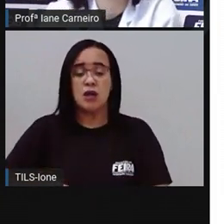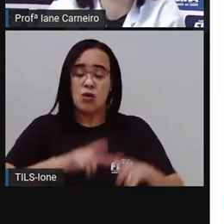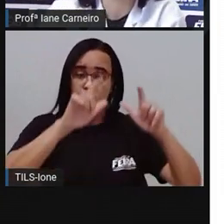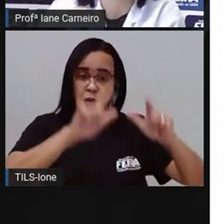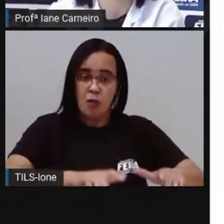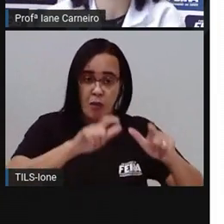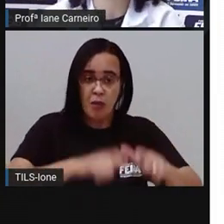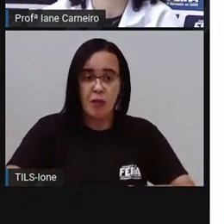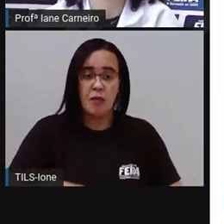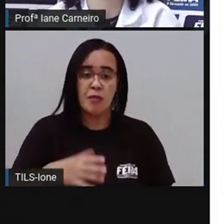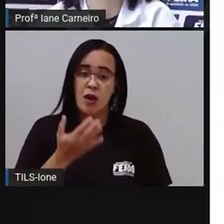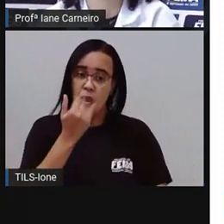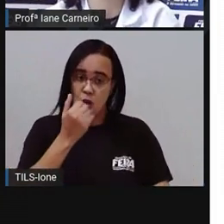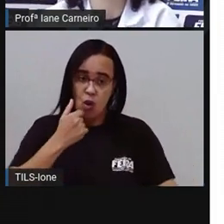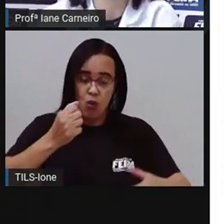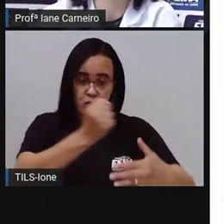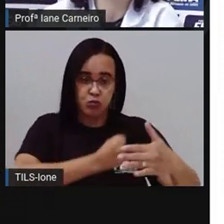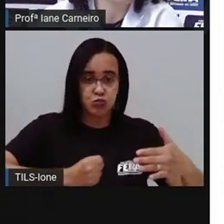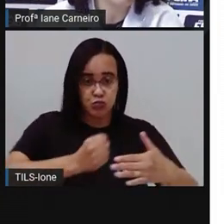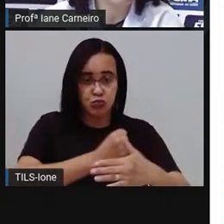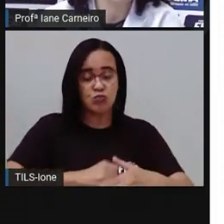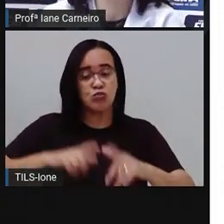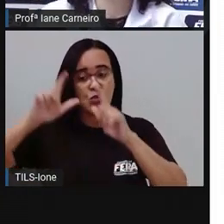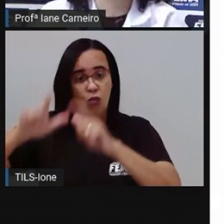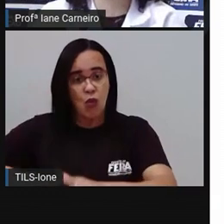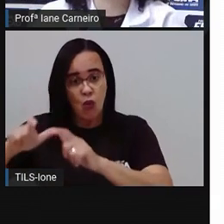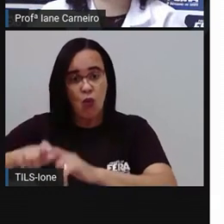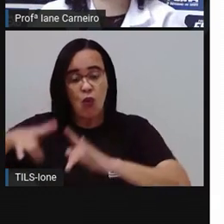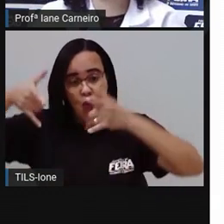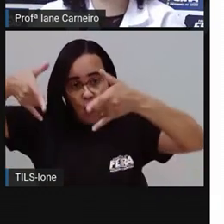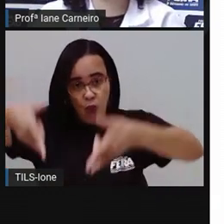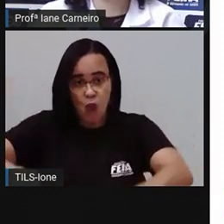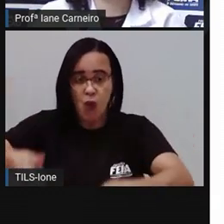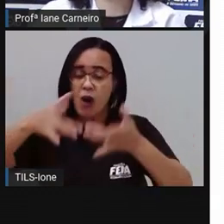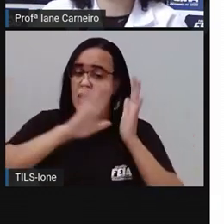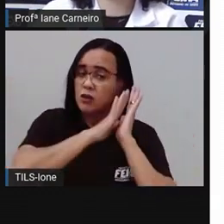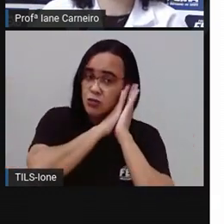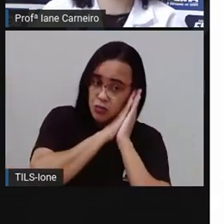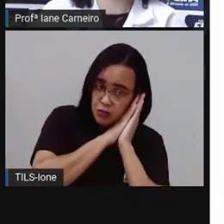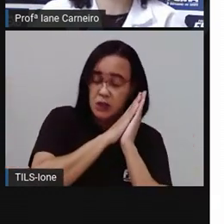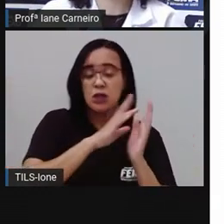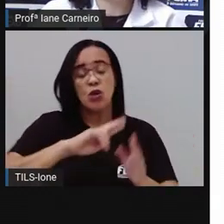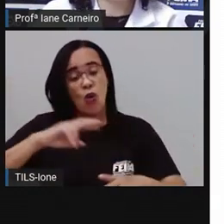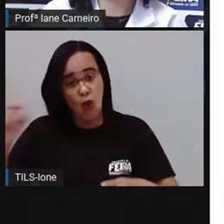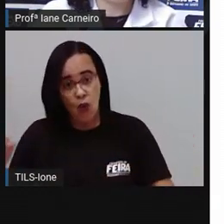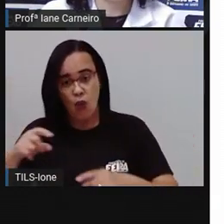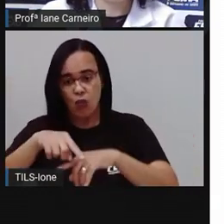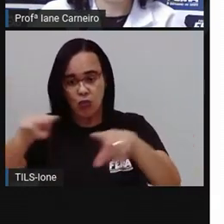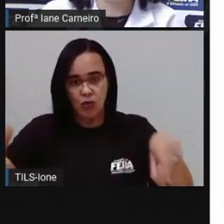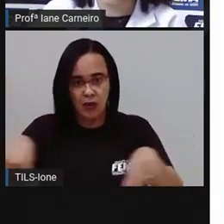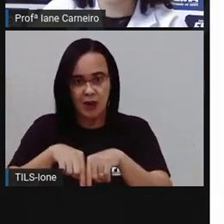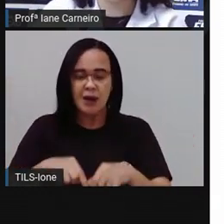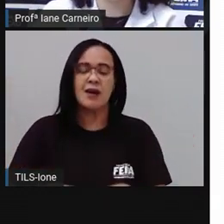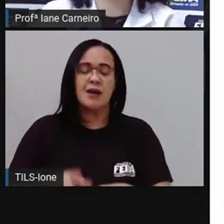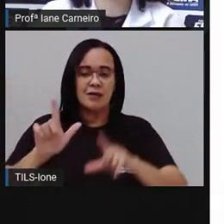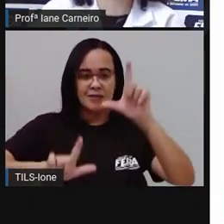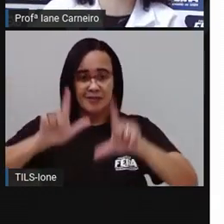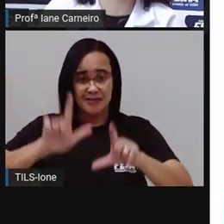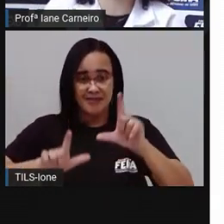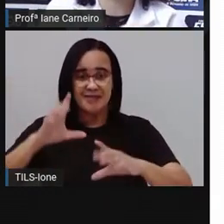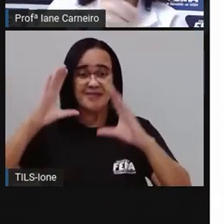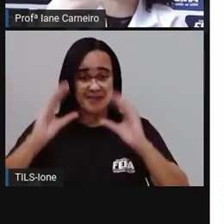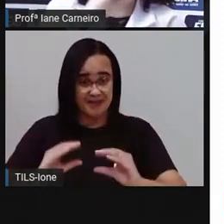sala, os quartos, né? Então, a gente usa o desinfetante, né? Que ele tem também a ação de matar as bactérias, né?